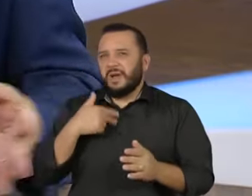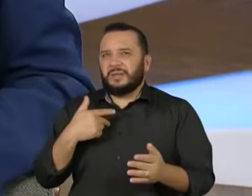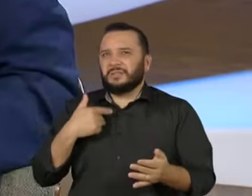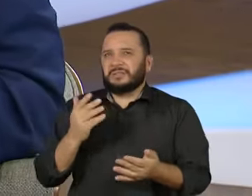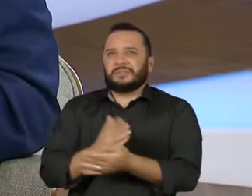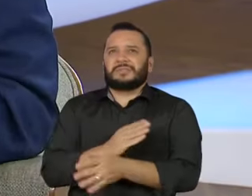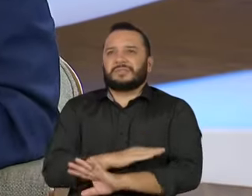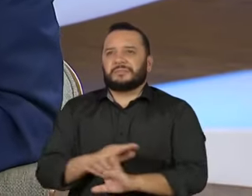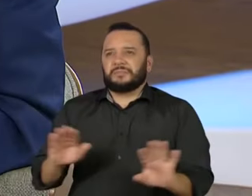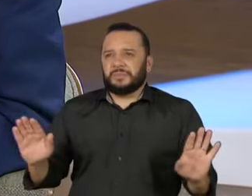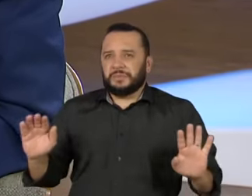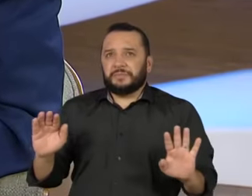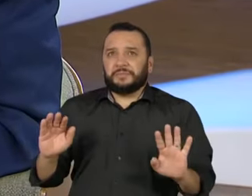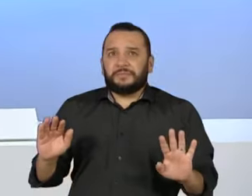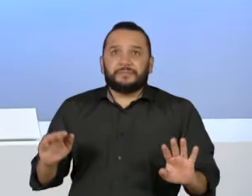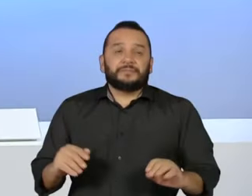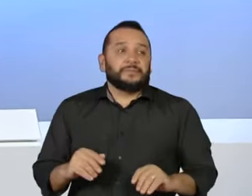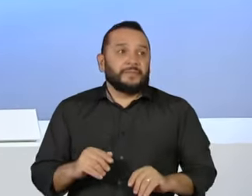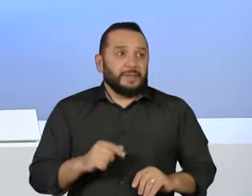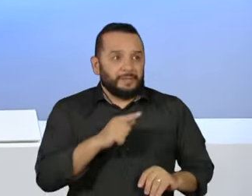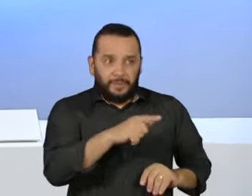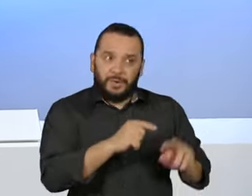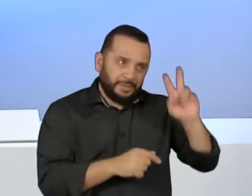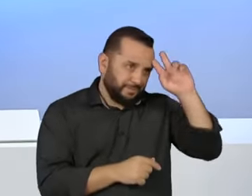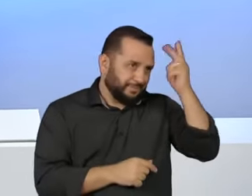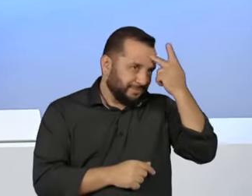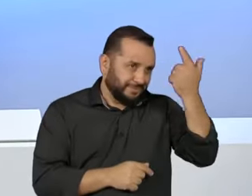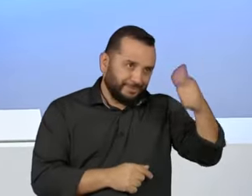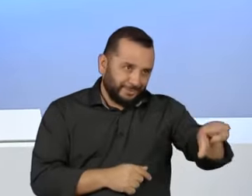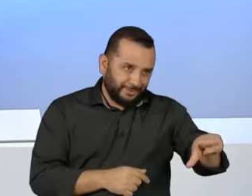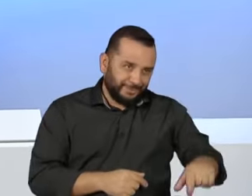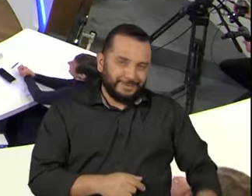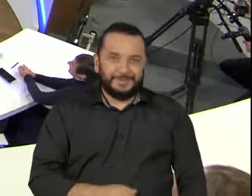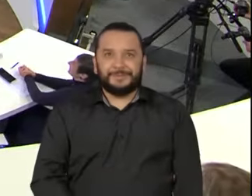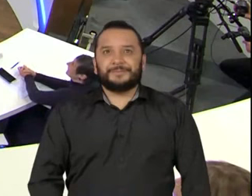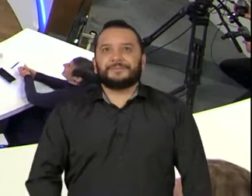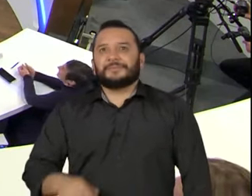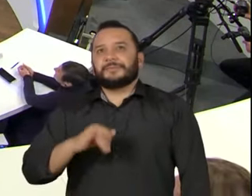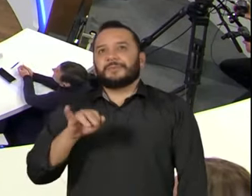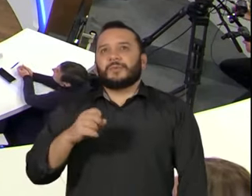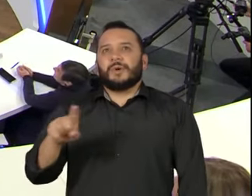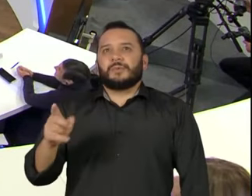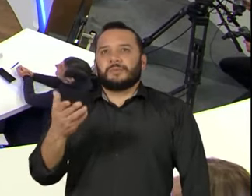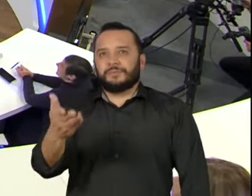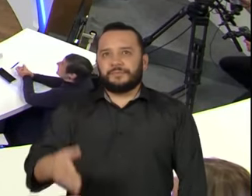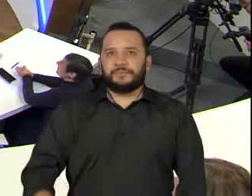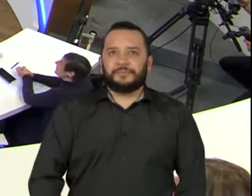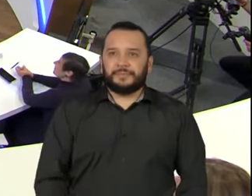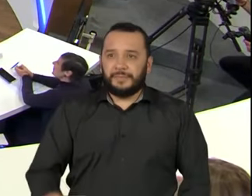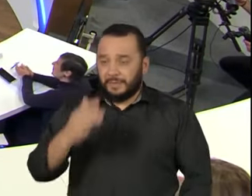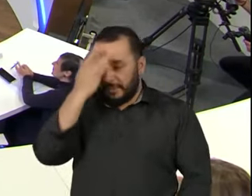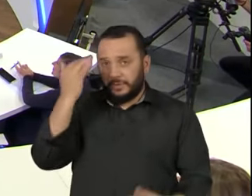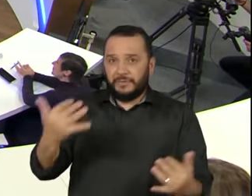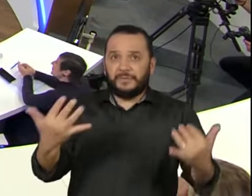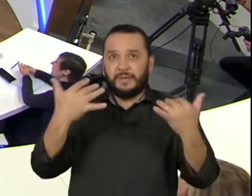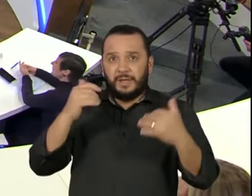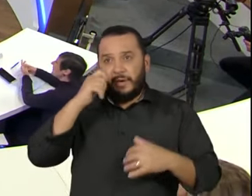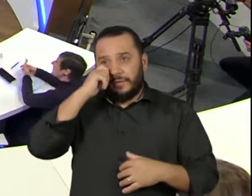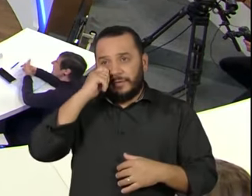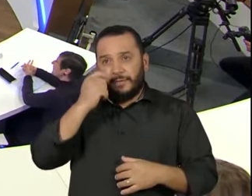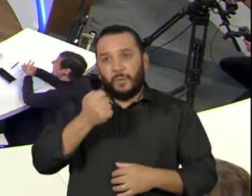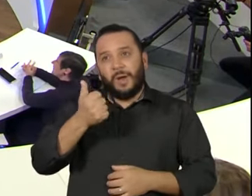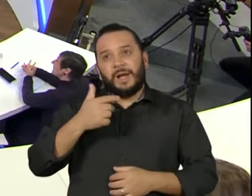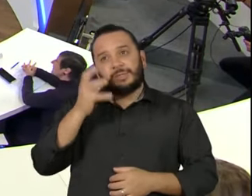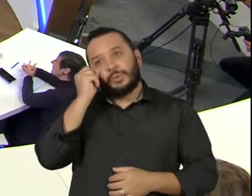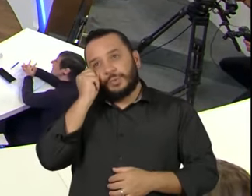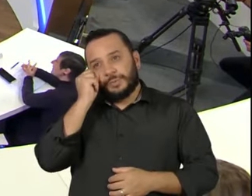vencido. A não ser que tenha outra recaída, né? João. Governador, agora que o pessoal que nos assiste ao vivo está prestes a dormir, queria